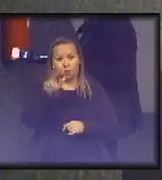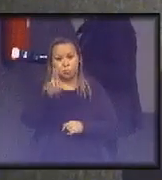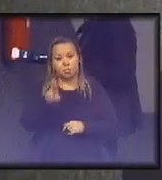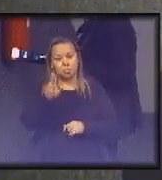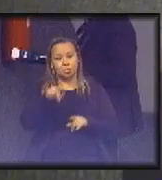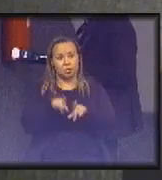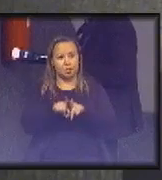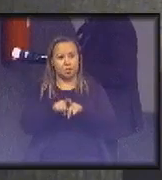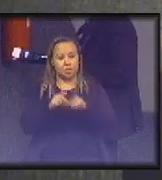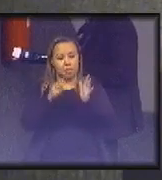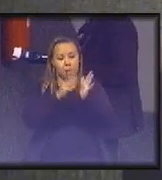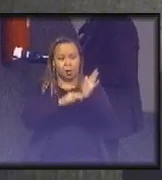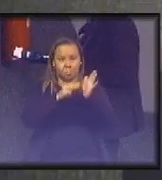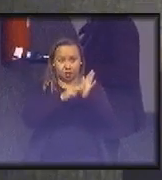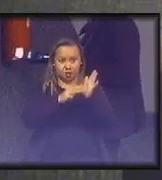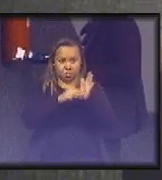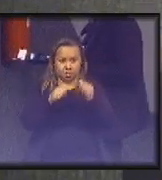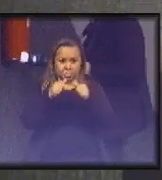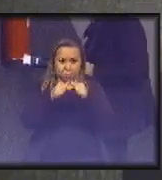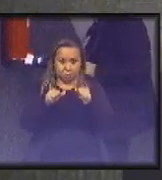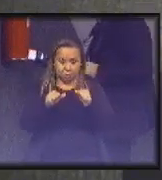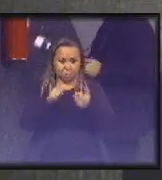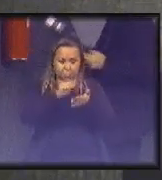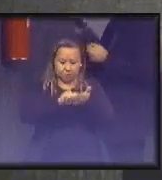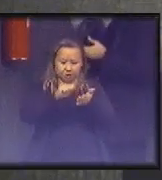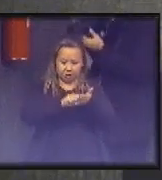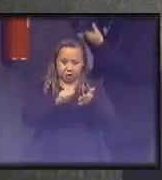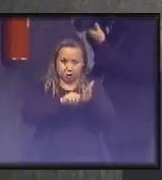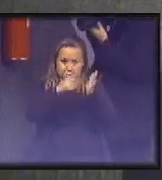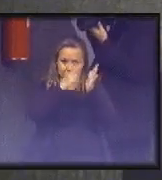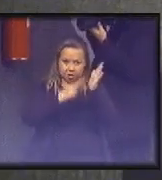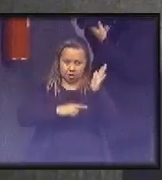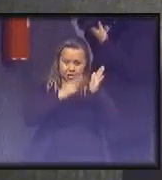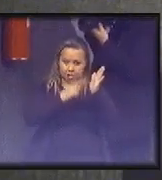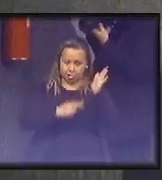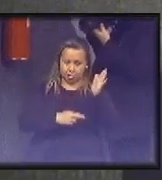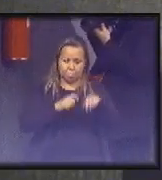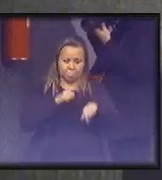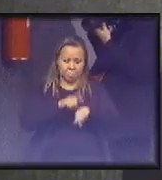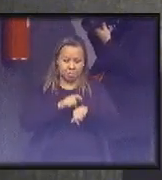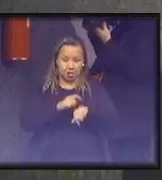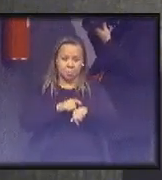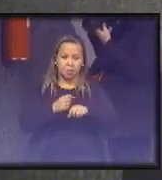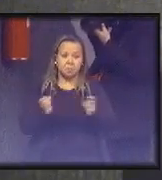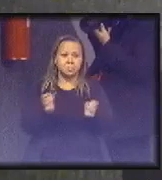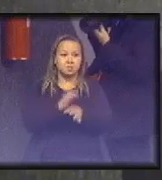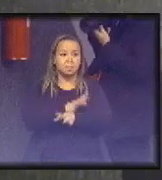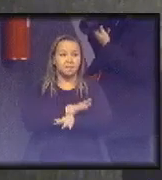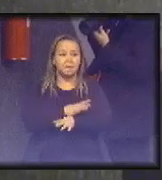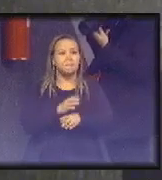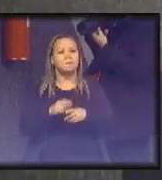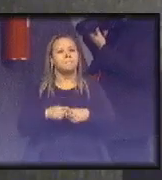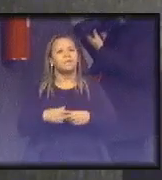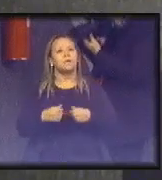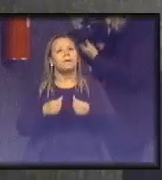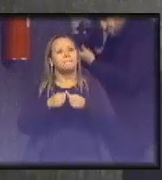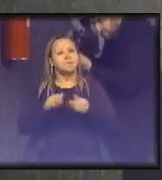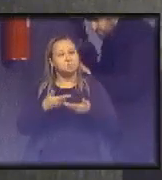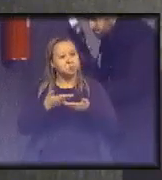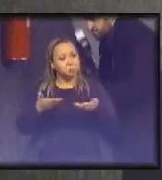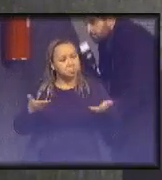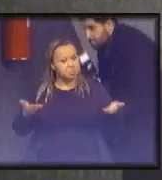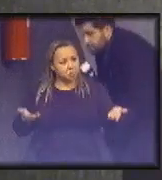A metodologia está descrita no relatório, o tempo acabou, mas eu fico à disposição, o DPJ fica à disposição.